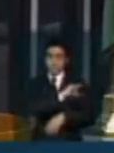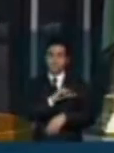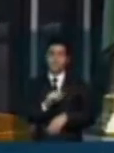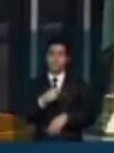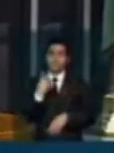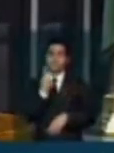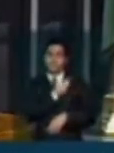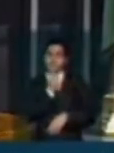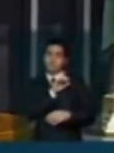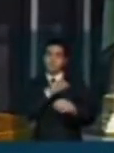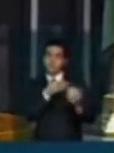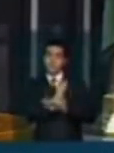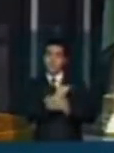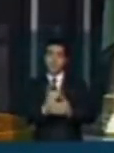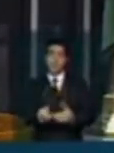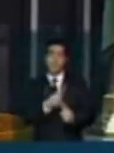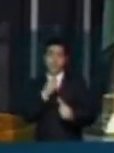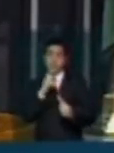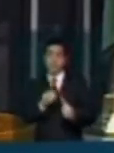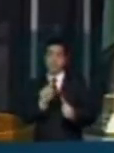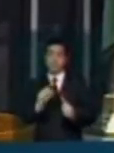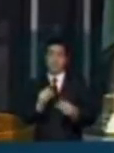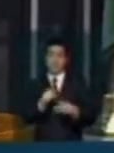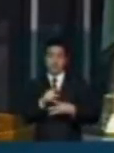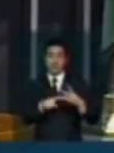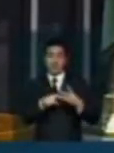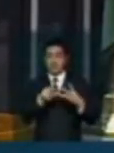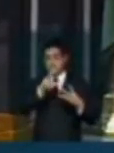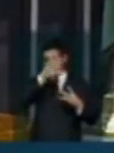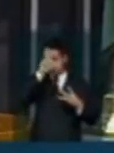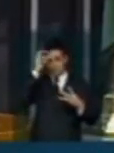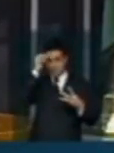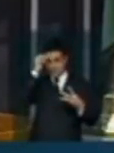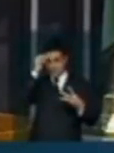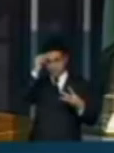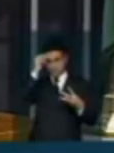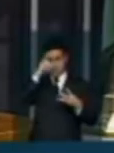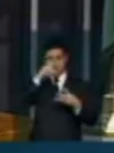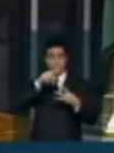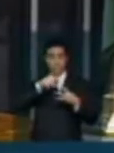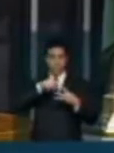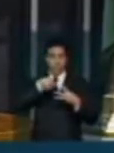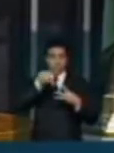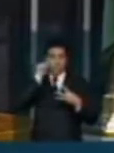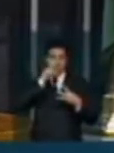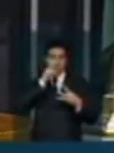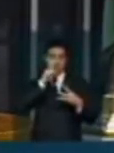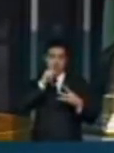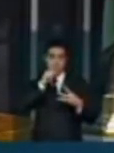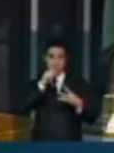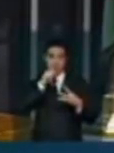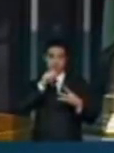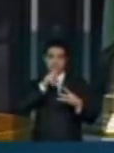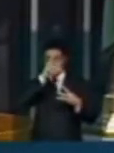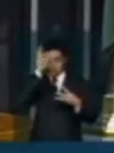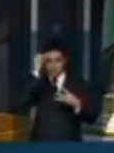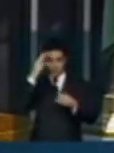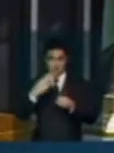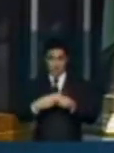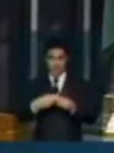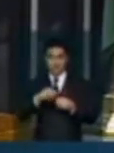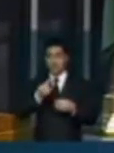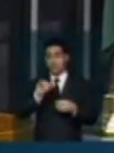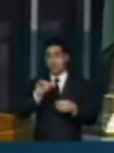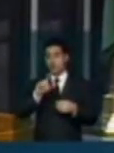elegemos pela primeira vez três prefeitos no estado, sendo que desses três uma mulher prefeita do município de Rio das